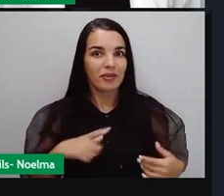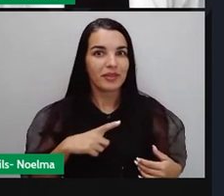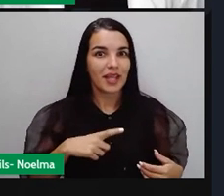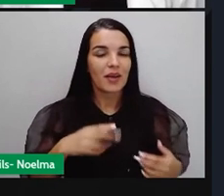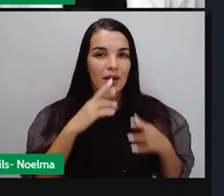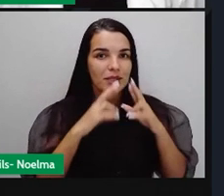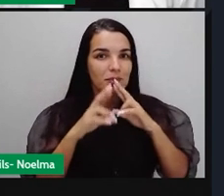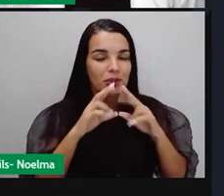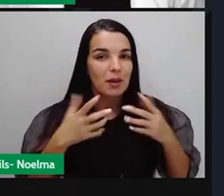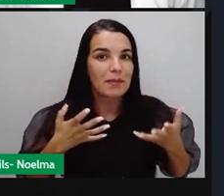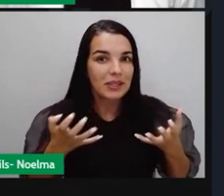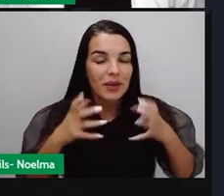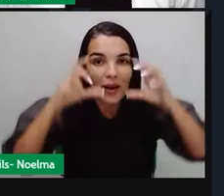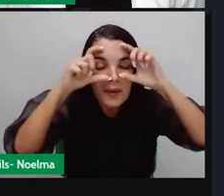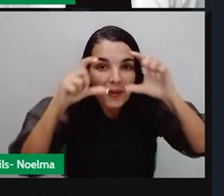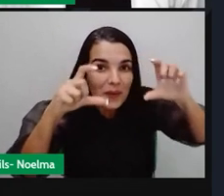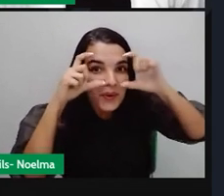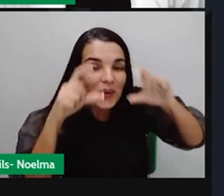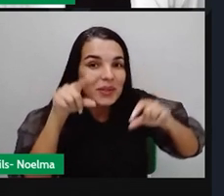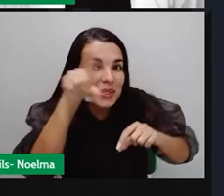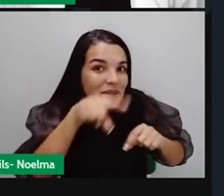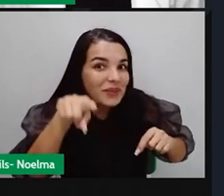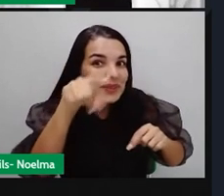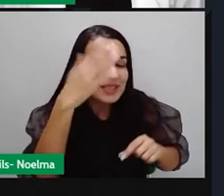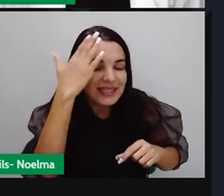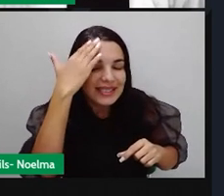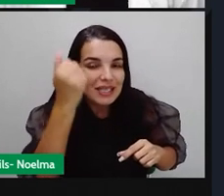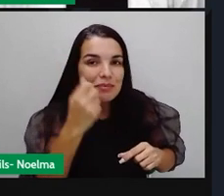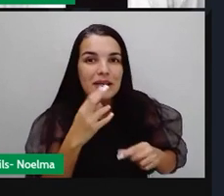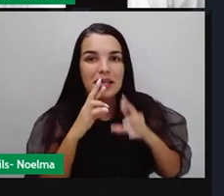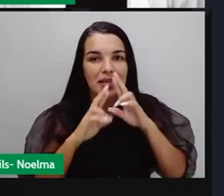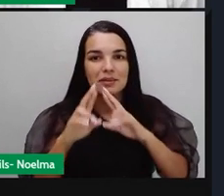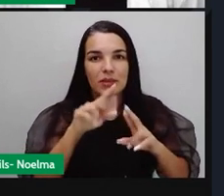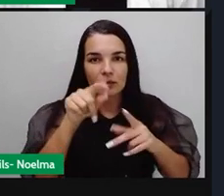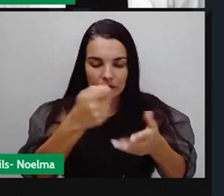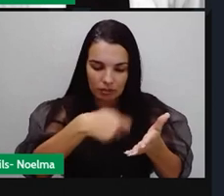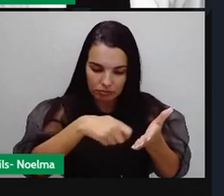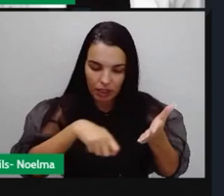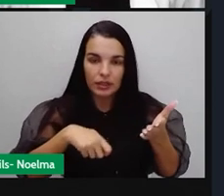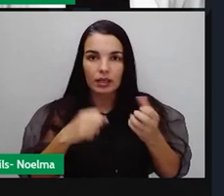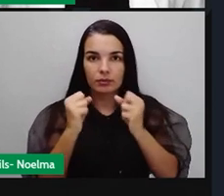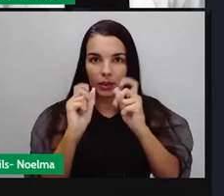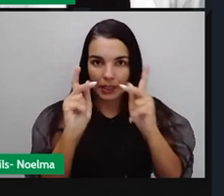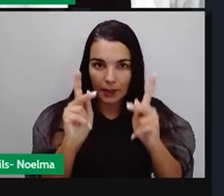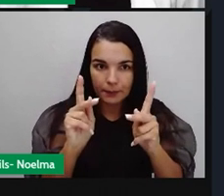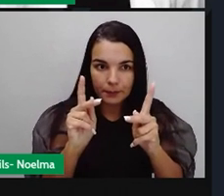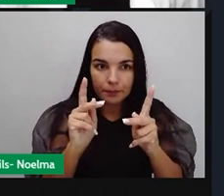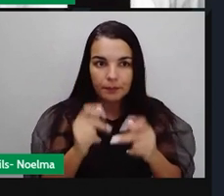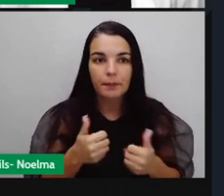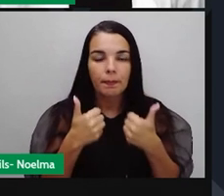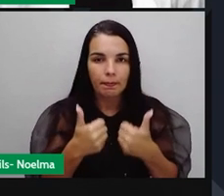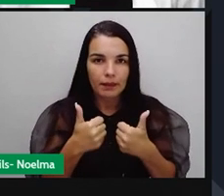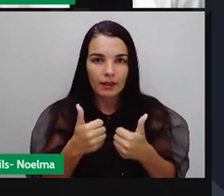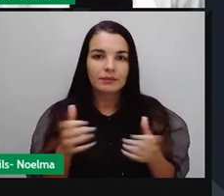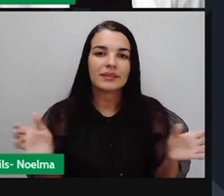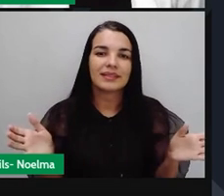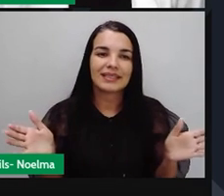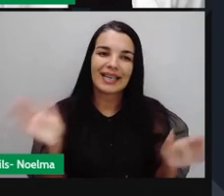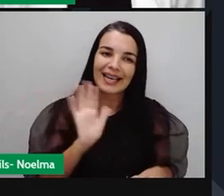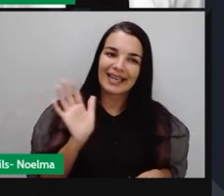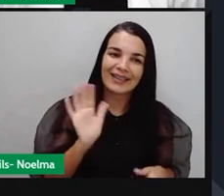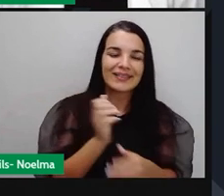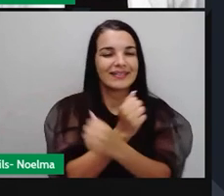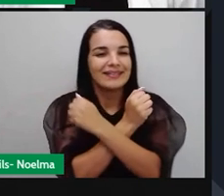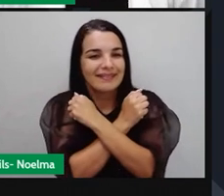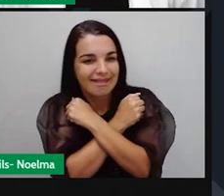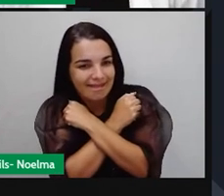curioso para saber de vocês. E é isso que vocês vão colocar no caderno. É isso, minha gente. Eu deixo